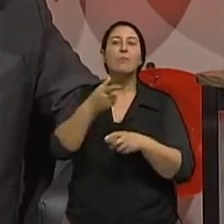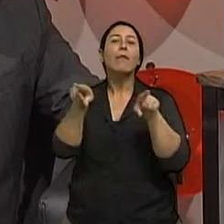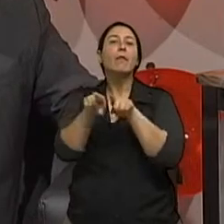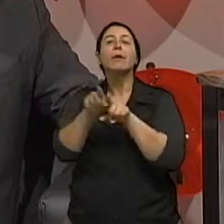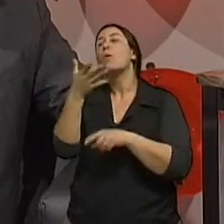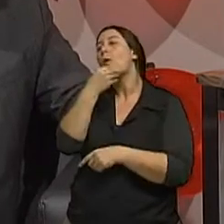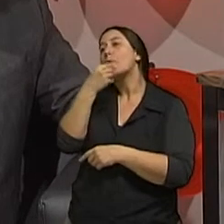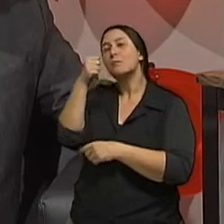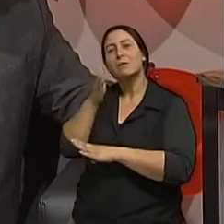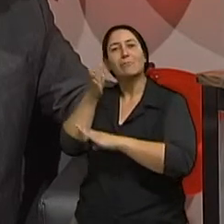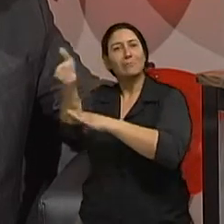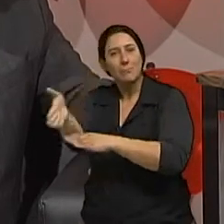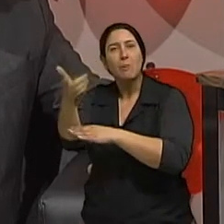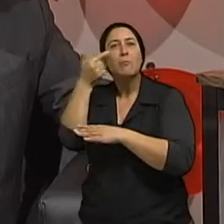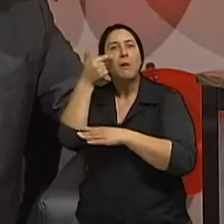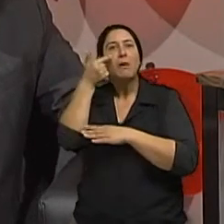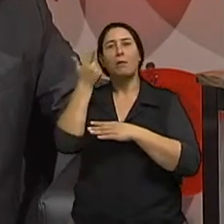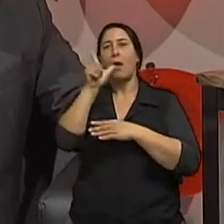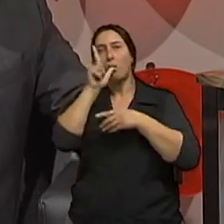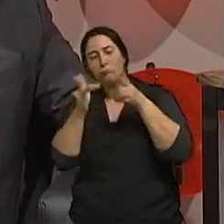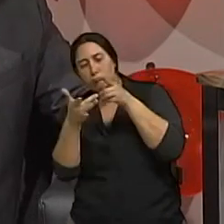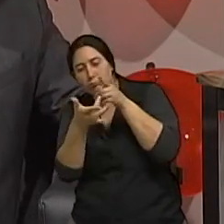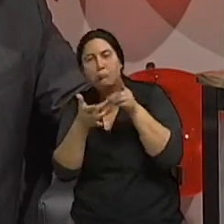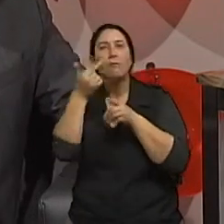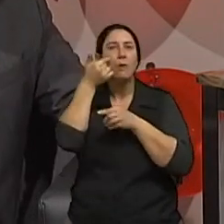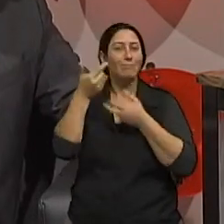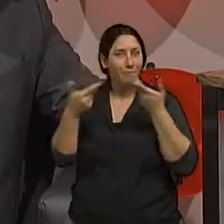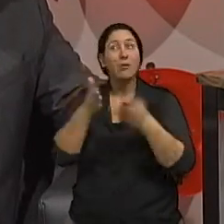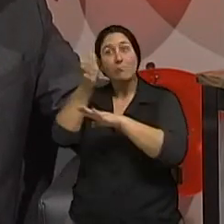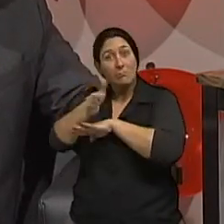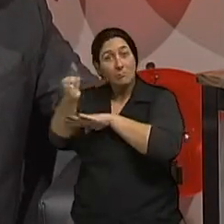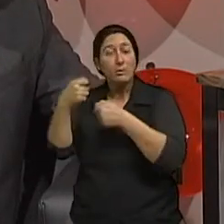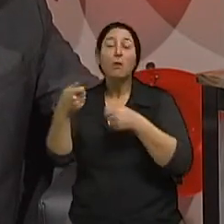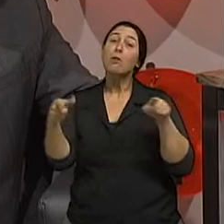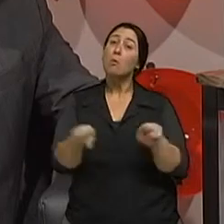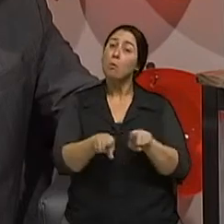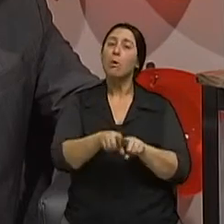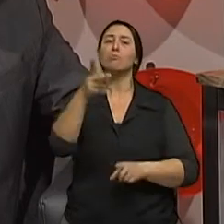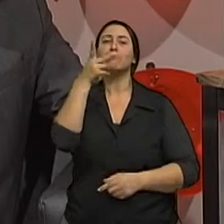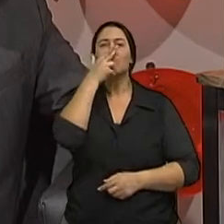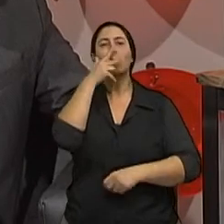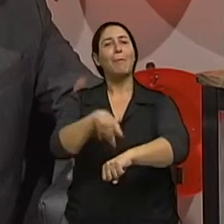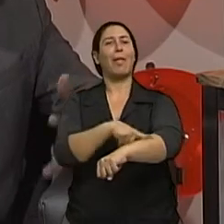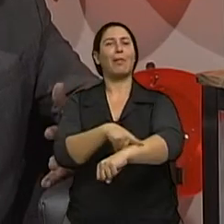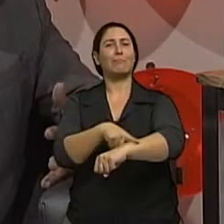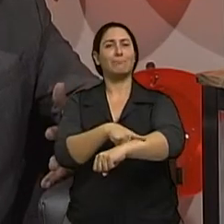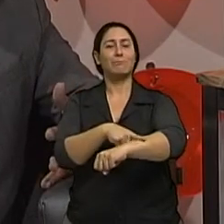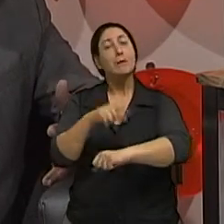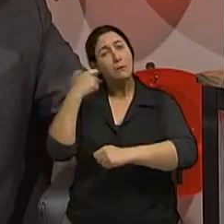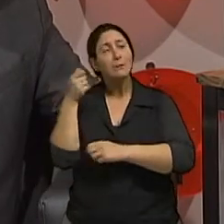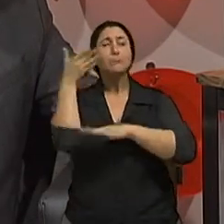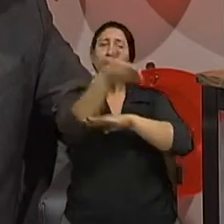o urologista para fazer toque retal e exame de PSA. Deveria ter a orientação para a população que tem que, periodicamente,